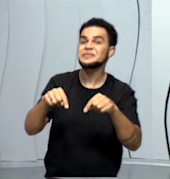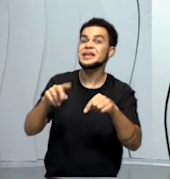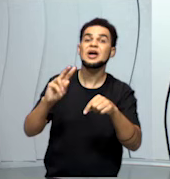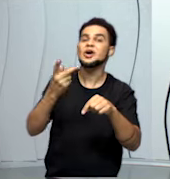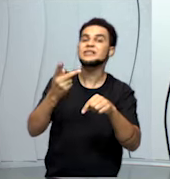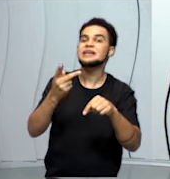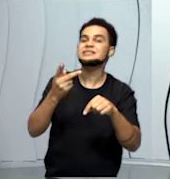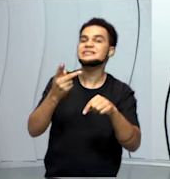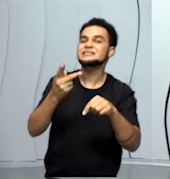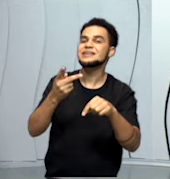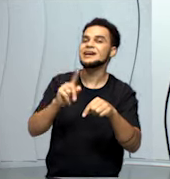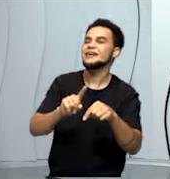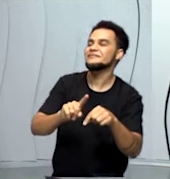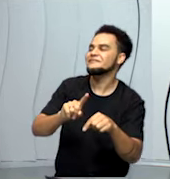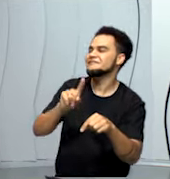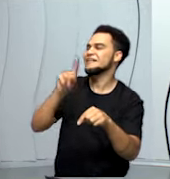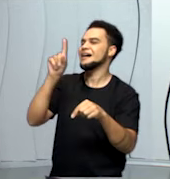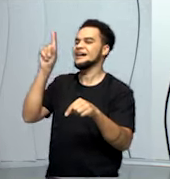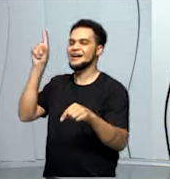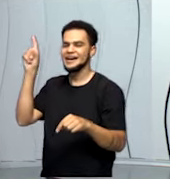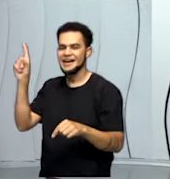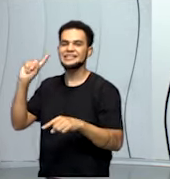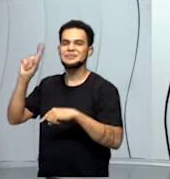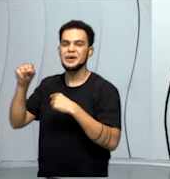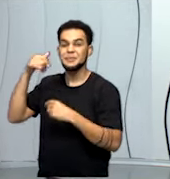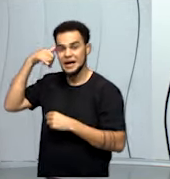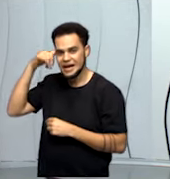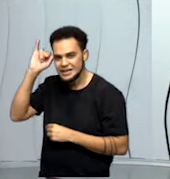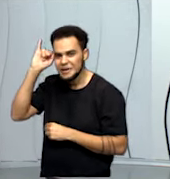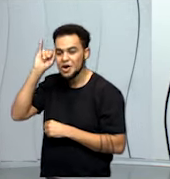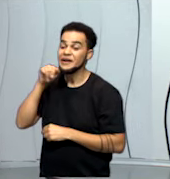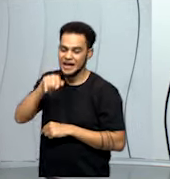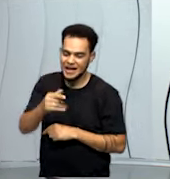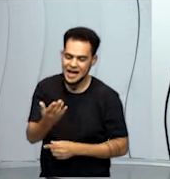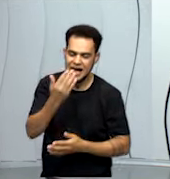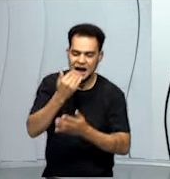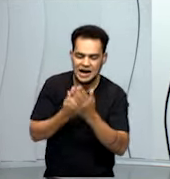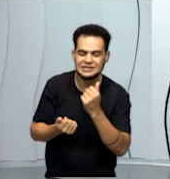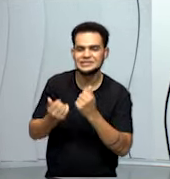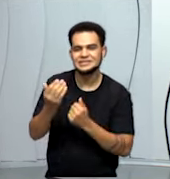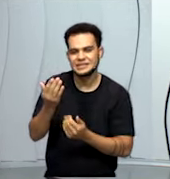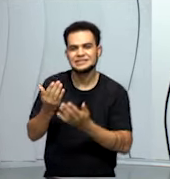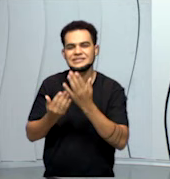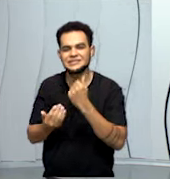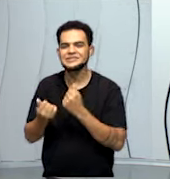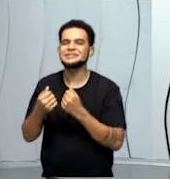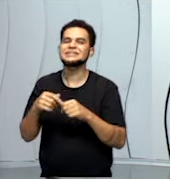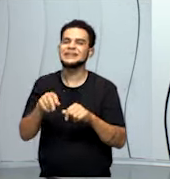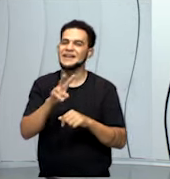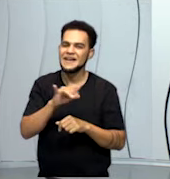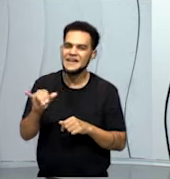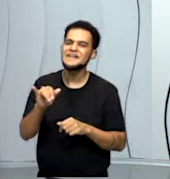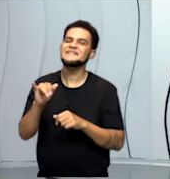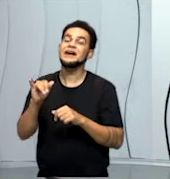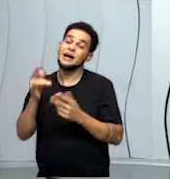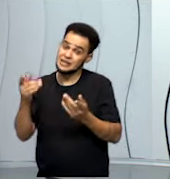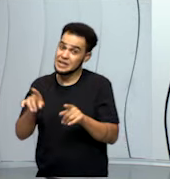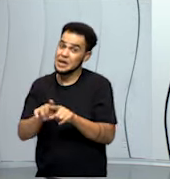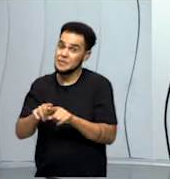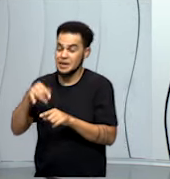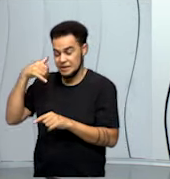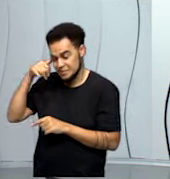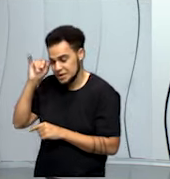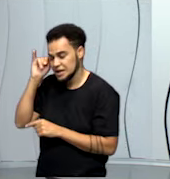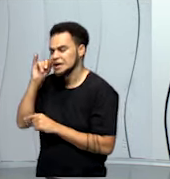hambúrgueres são bovinos, carne de boi, então nós vamos ter os bezerros, que vão nascer, vão beber água